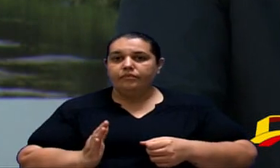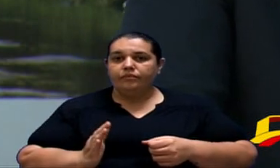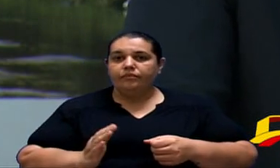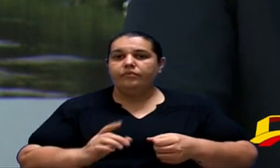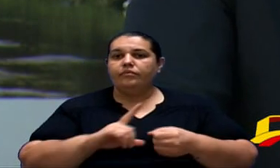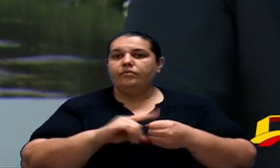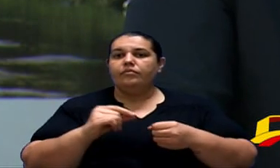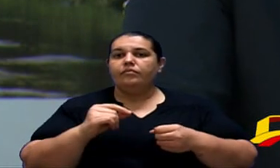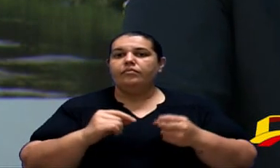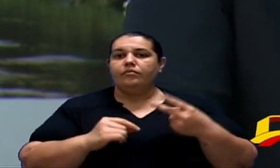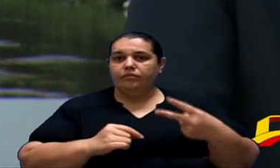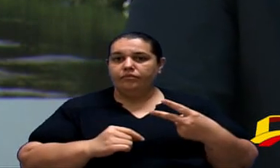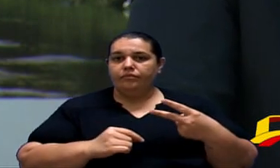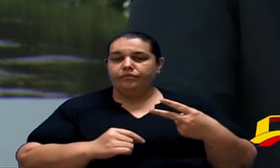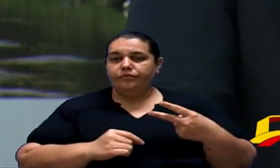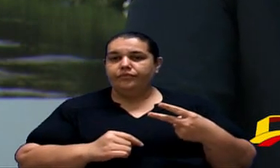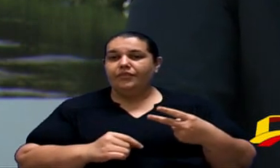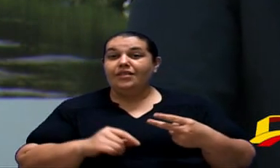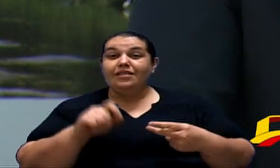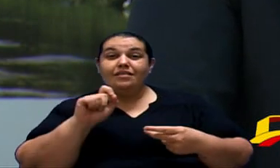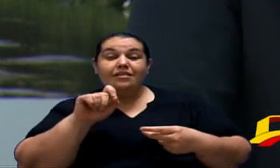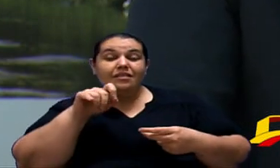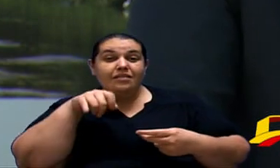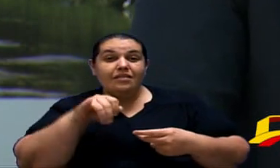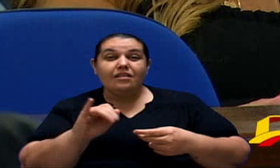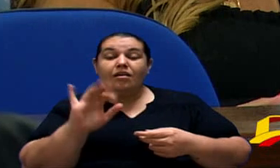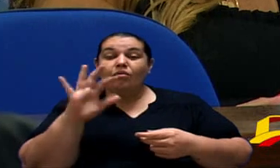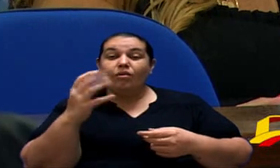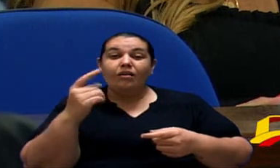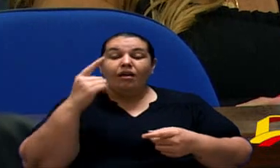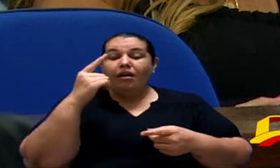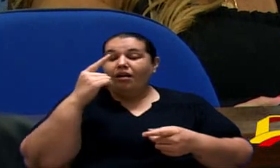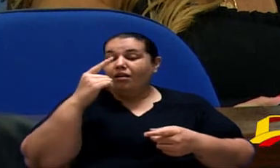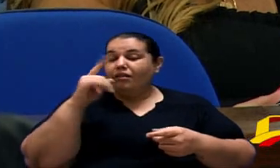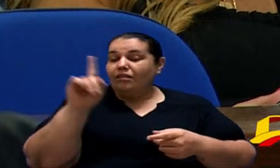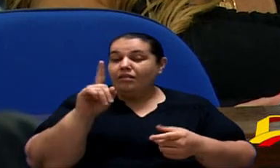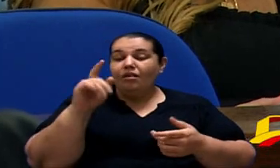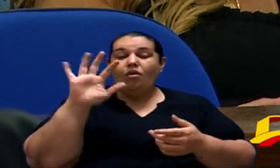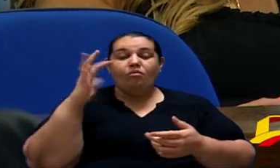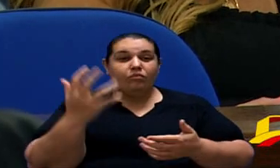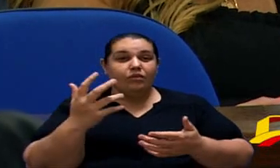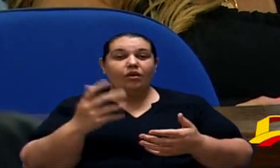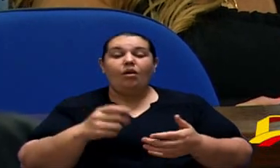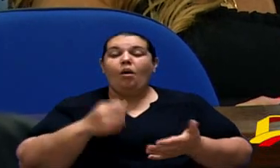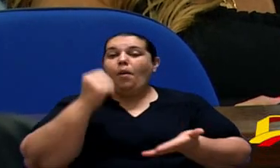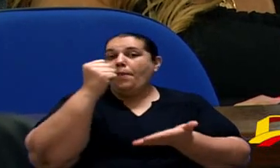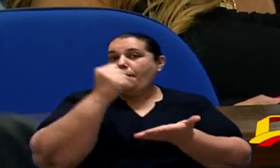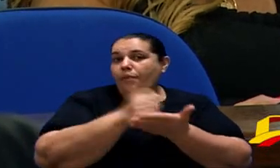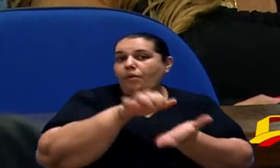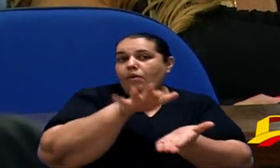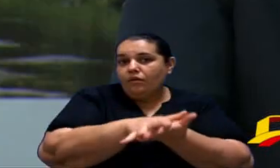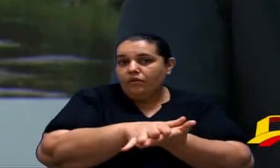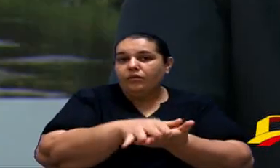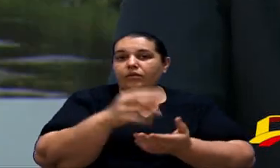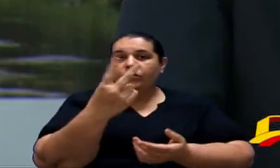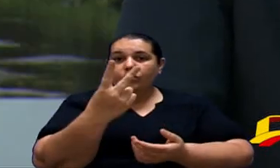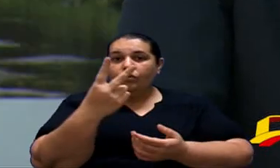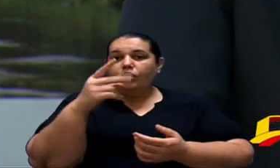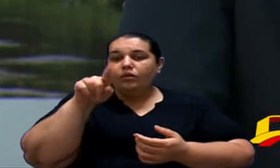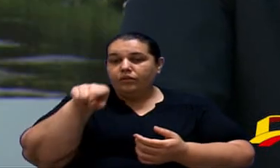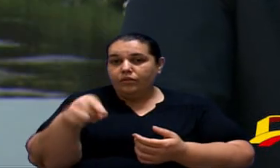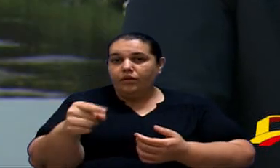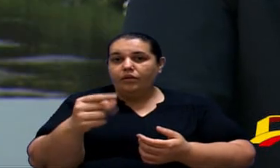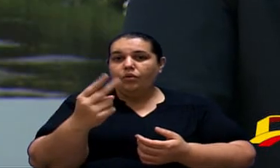Artigo 2º. O descumprimento do dispositivo dessa lei implicará a aplicação de multa equivalente a 2.000